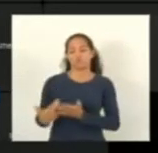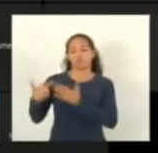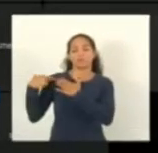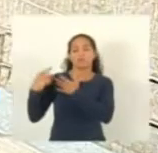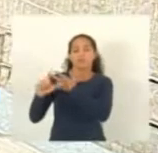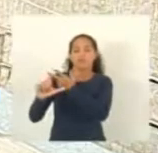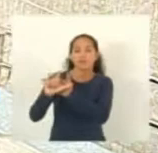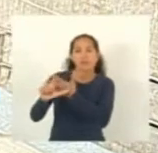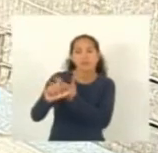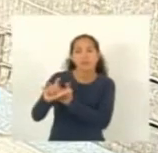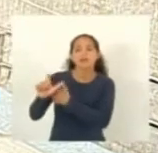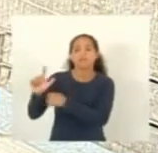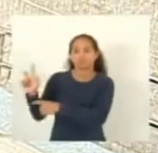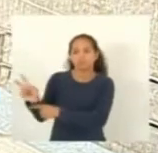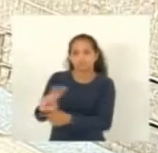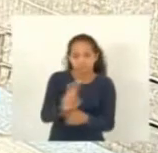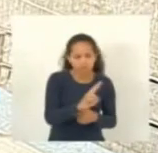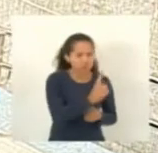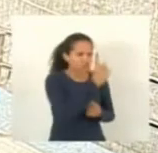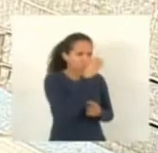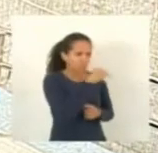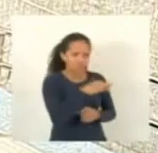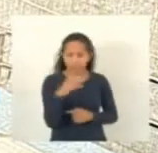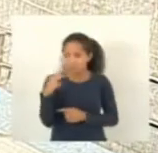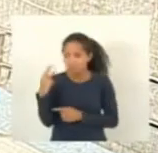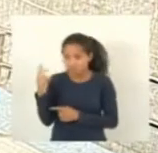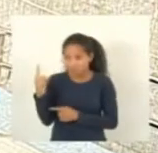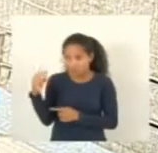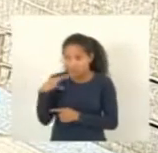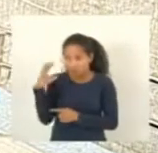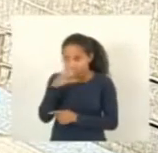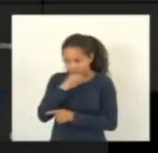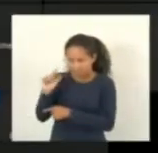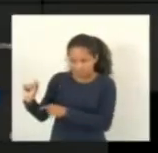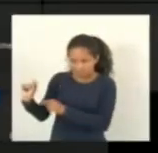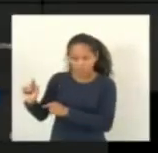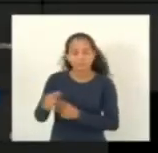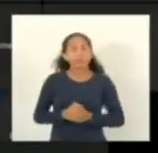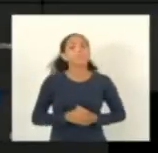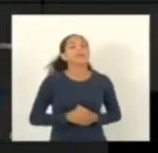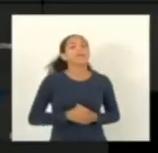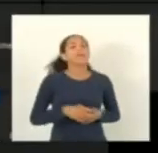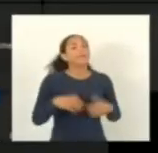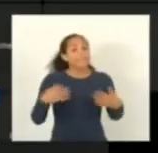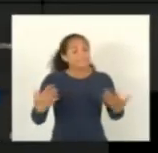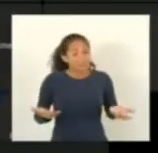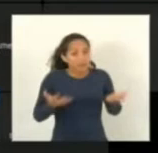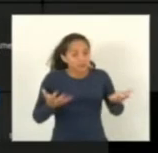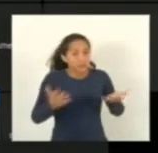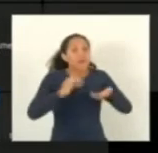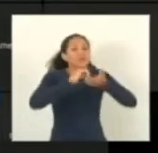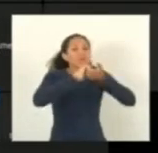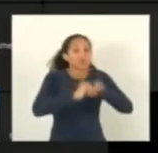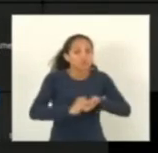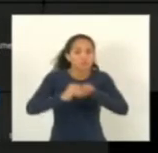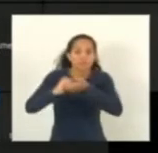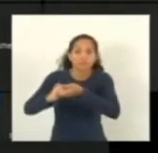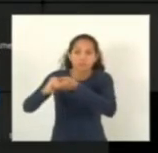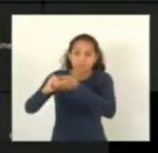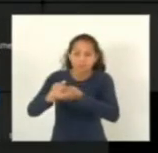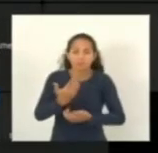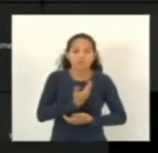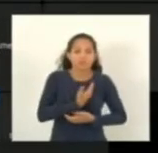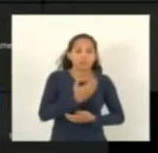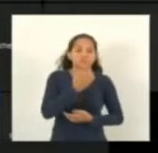deputado Marcelo só um minuto por favor que eu vou dar a oportunidade ao voto e aí eu quero cumprimentar os colegas deputados